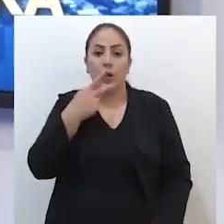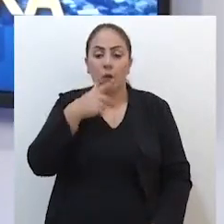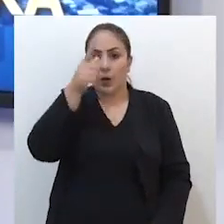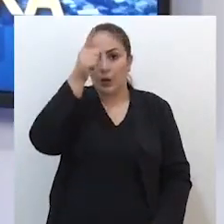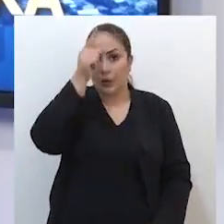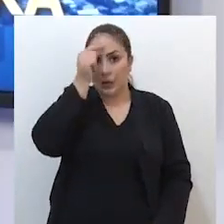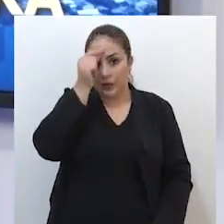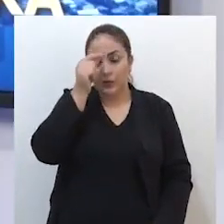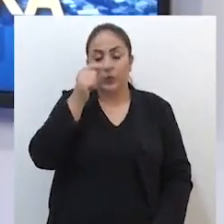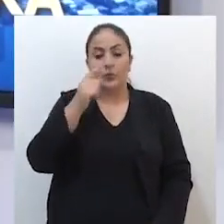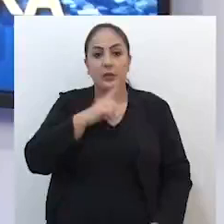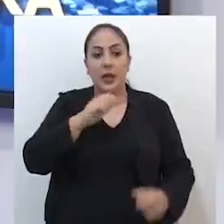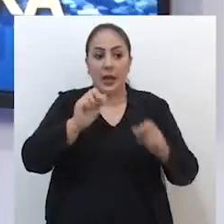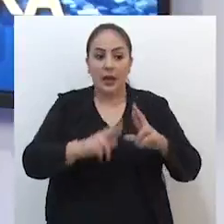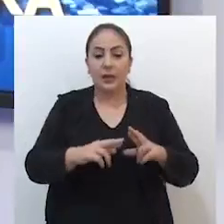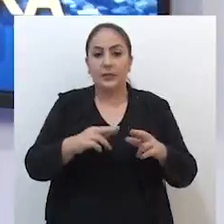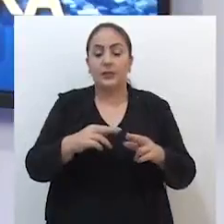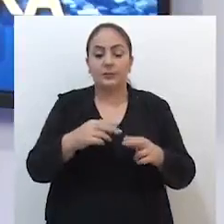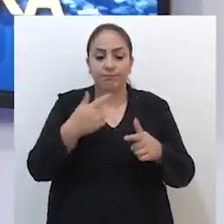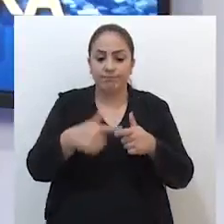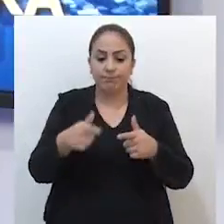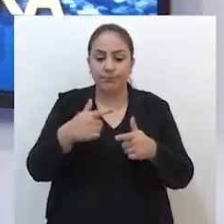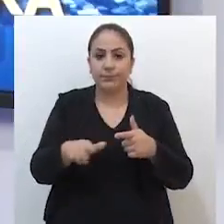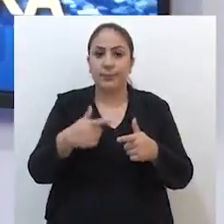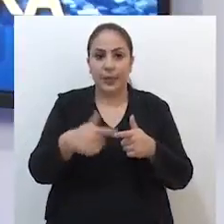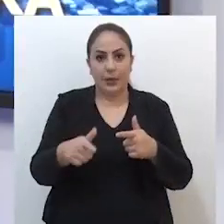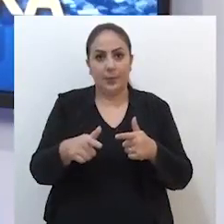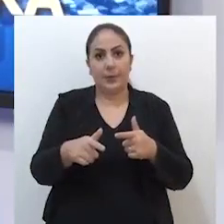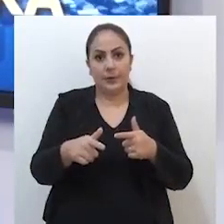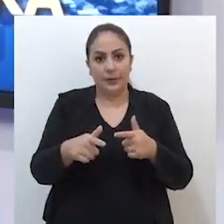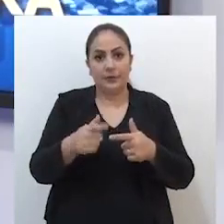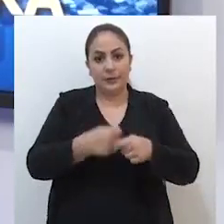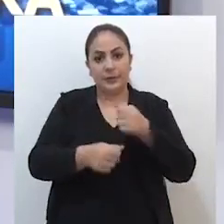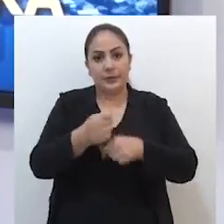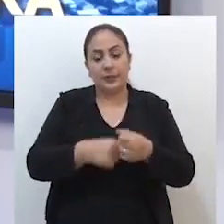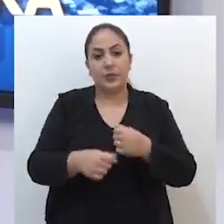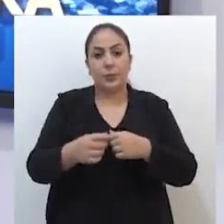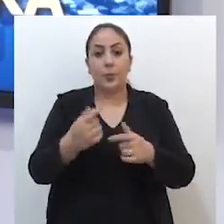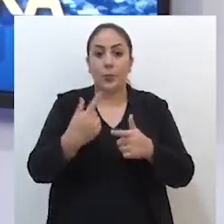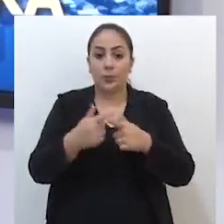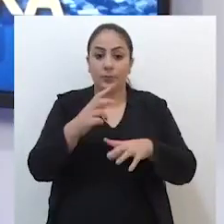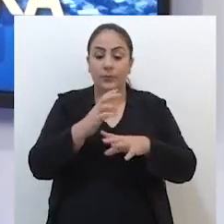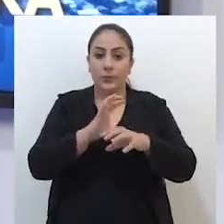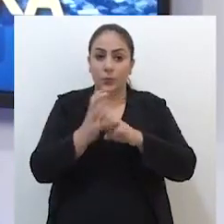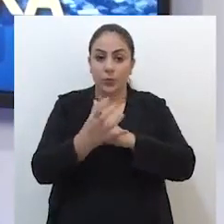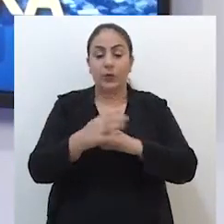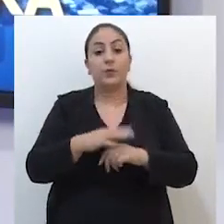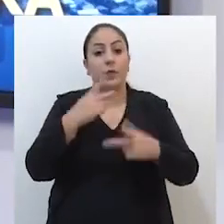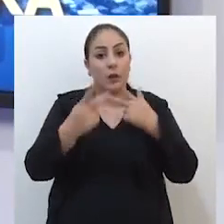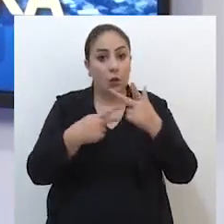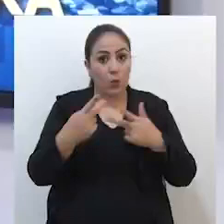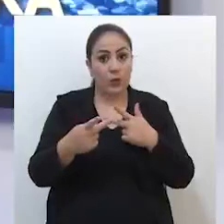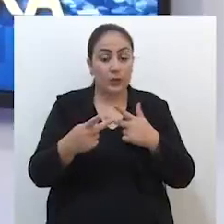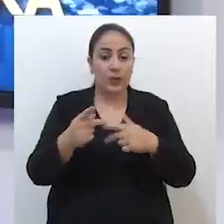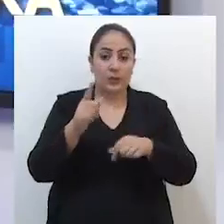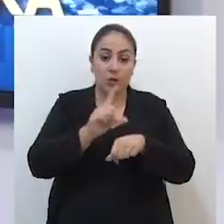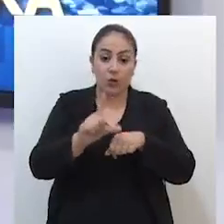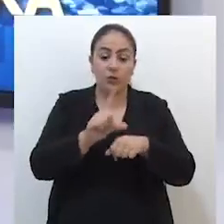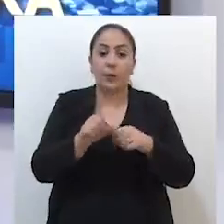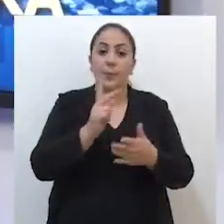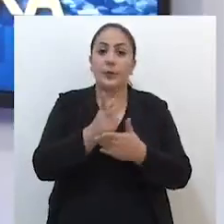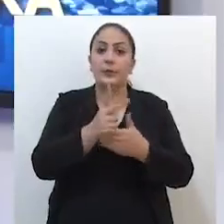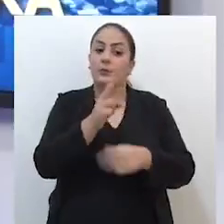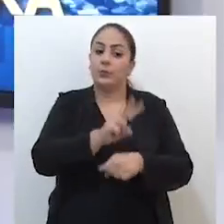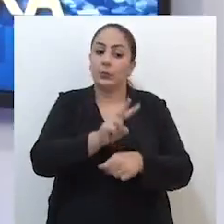manifestou alívio do setor que está sofrendo grandes impactos em razão da pandemia. Ele afirmou que os lojistas vão